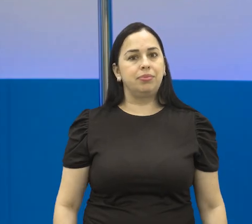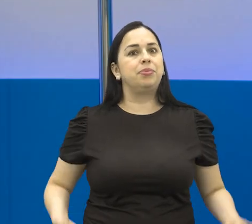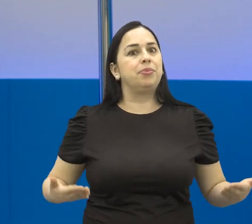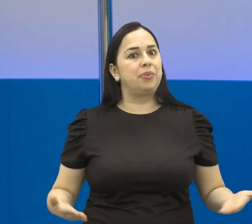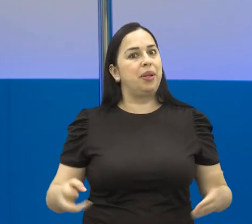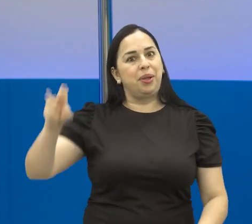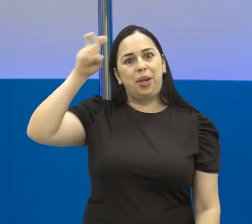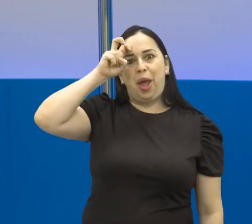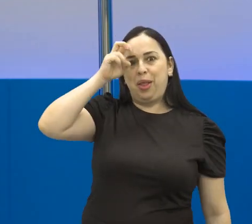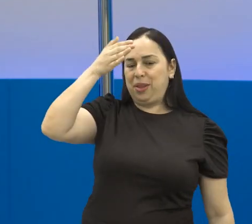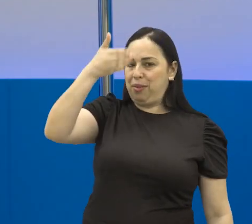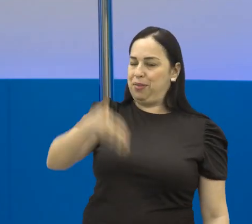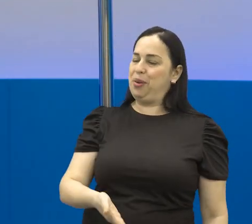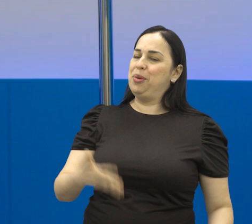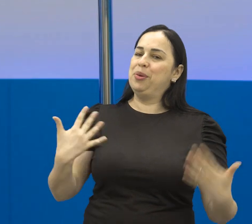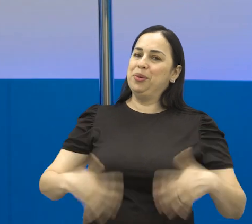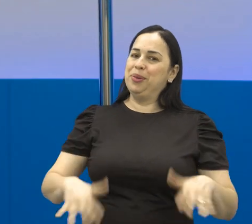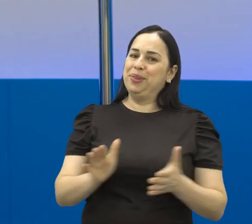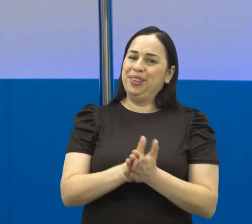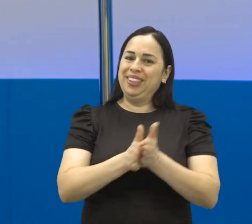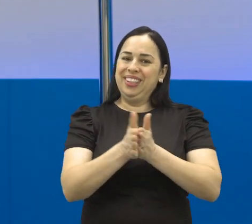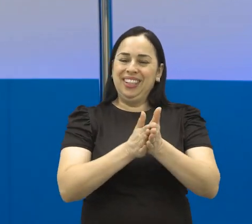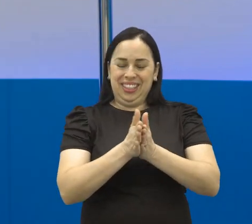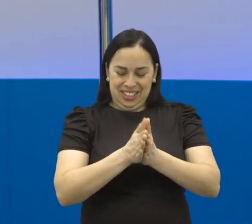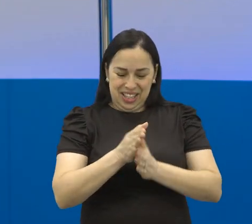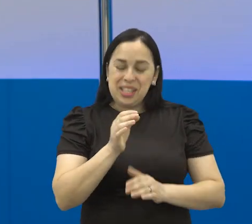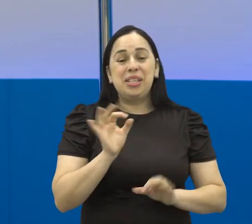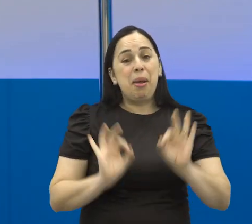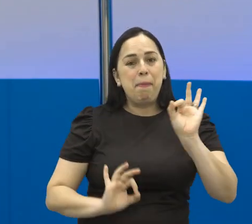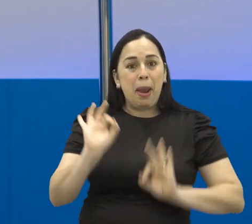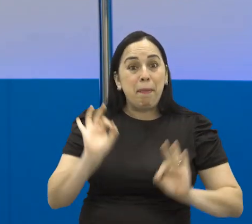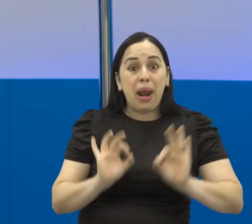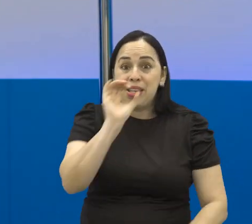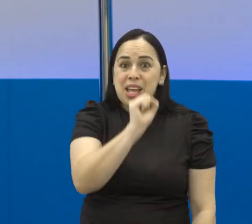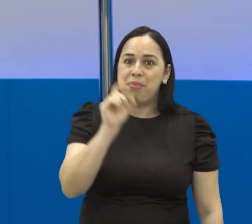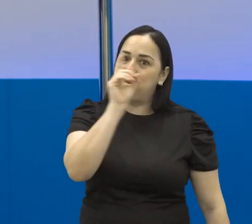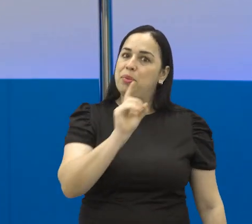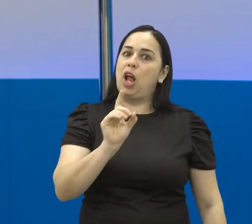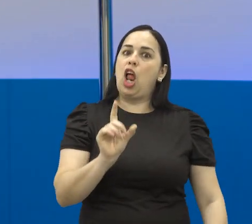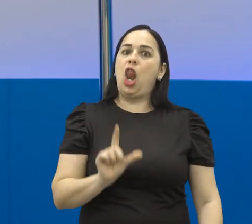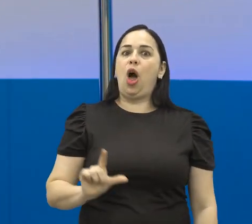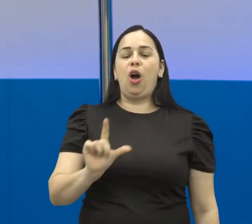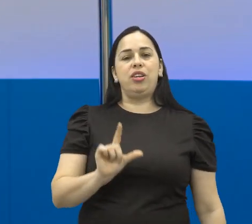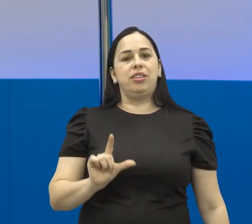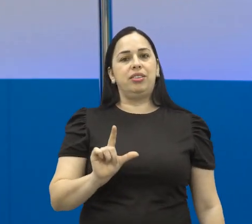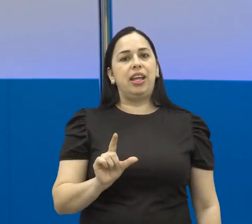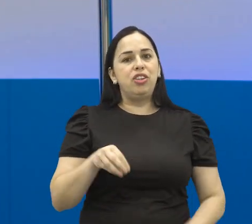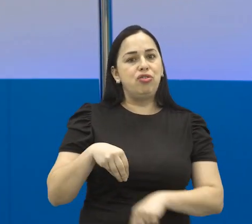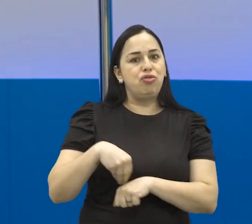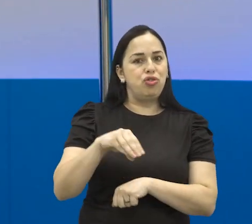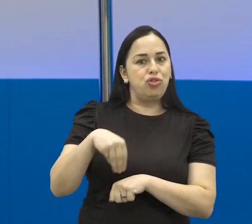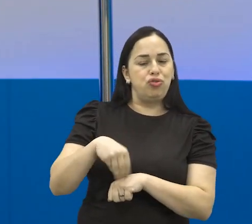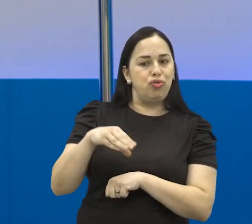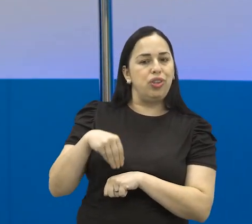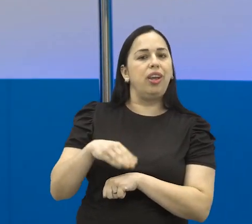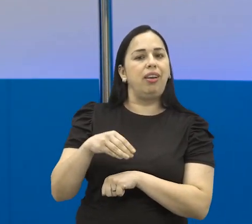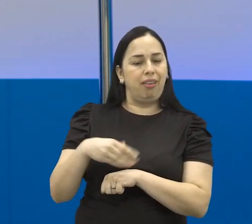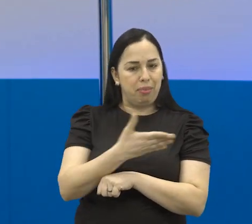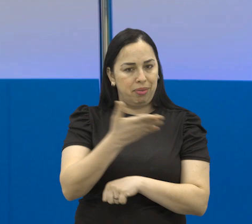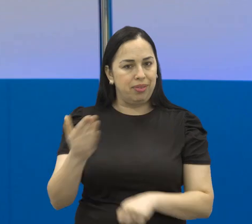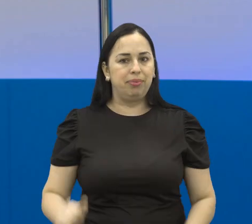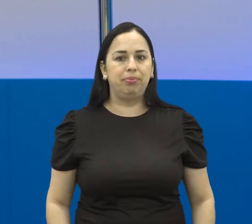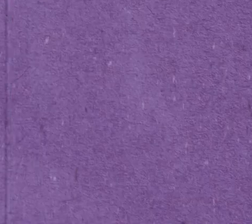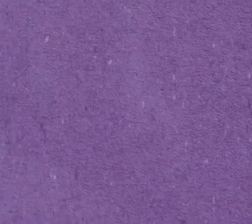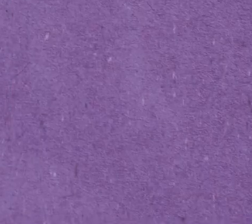Quinta-feira chegou, minha gente! Hora de se programar para o fim de semana, né? E claro que tem dicas na Agenda